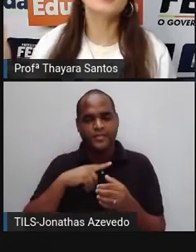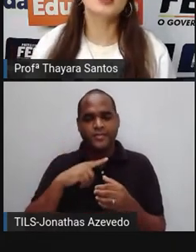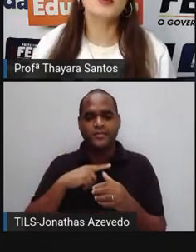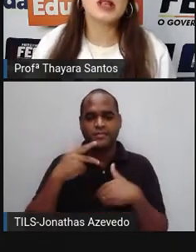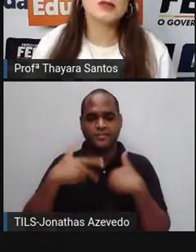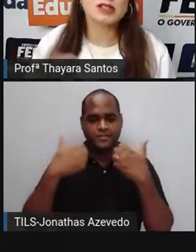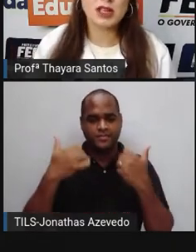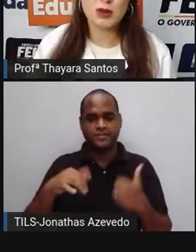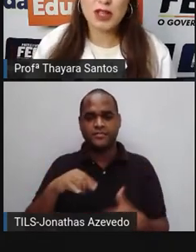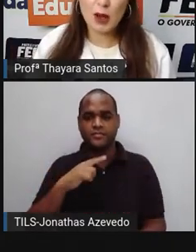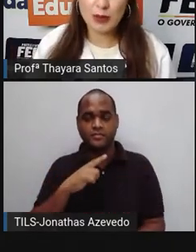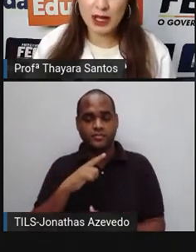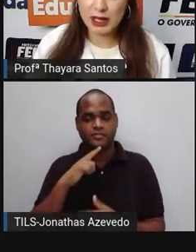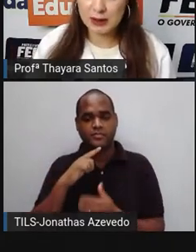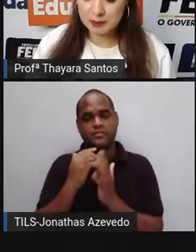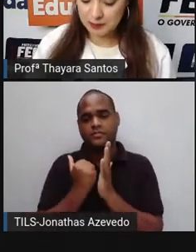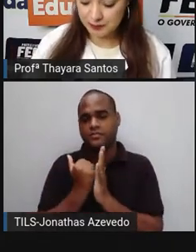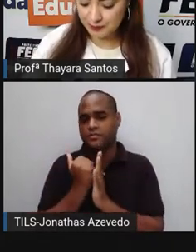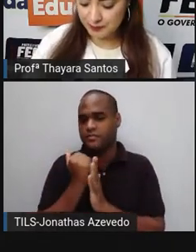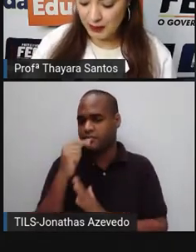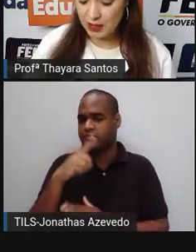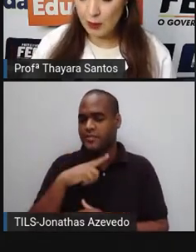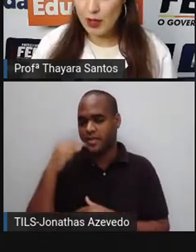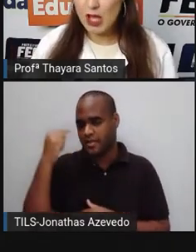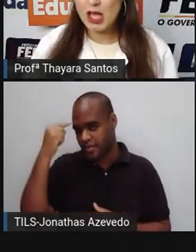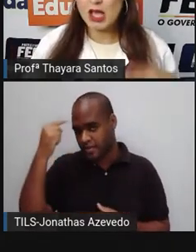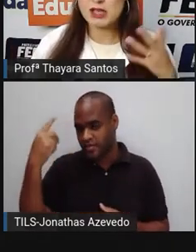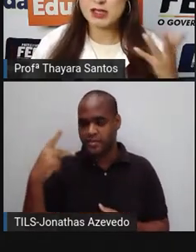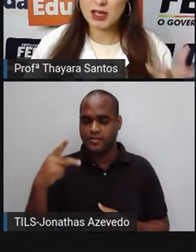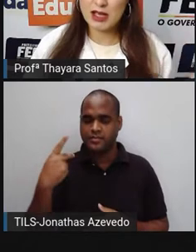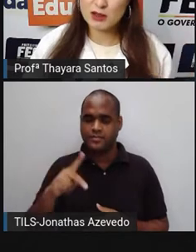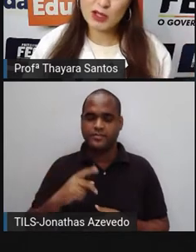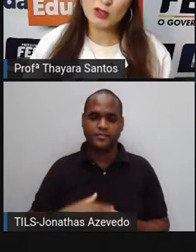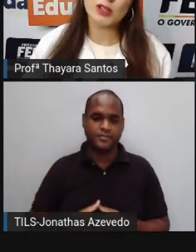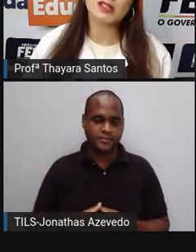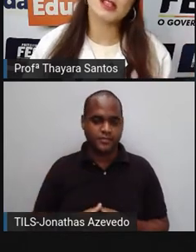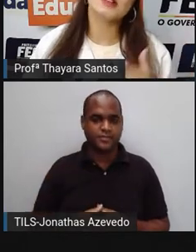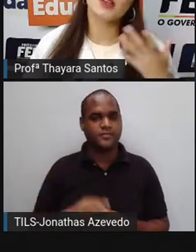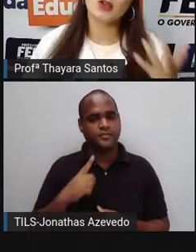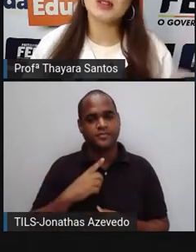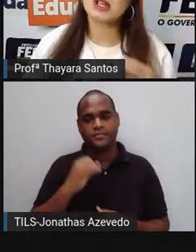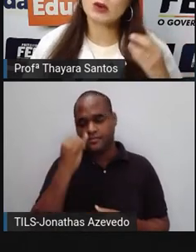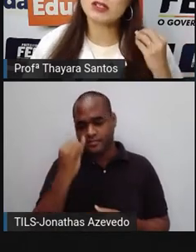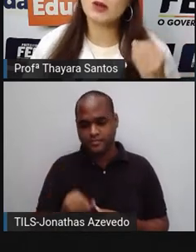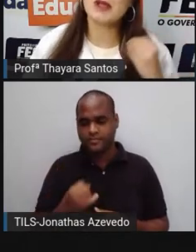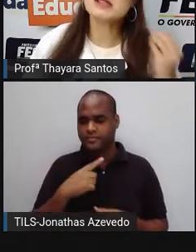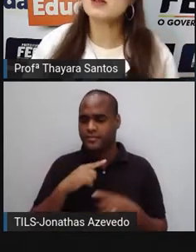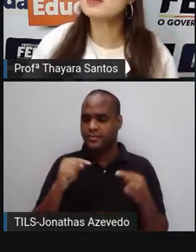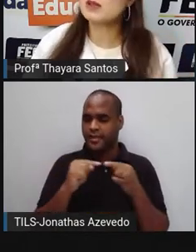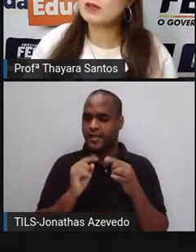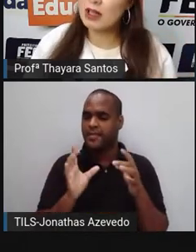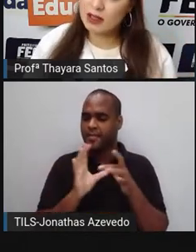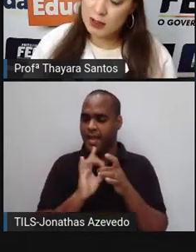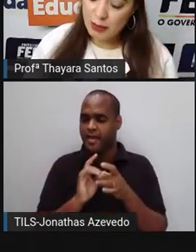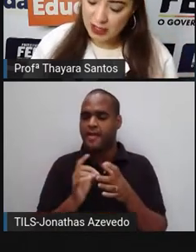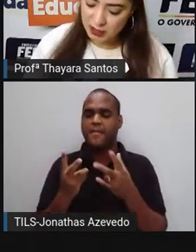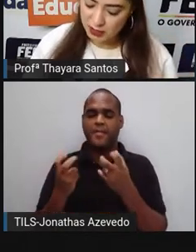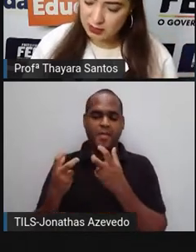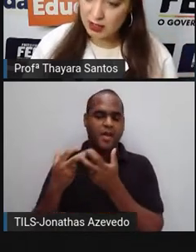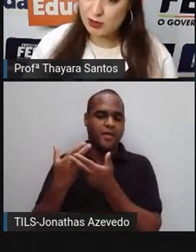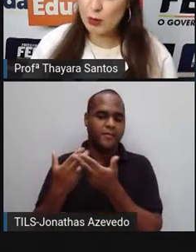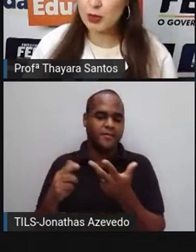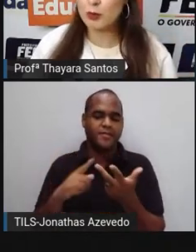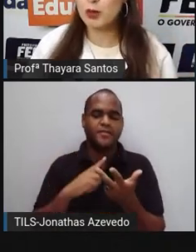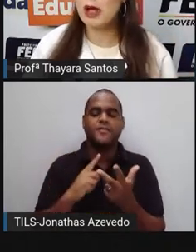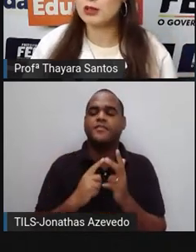acima do peso que seria o ideal para ela. Então, esse caso da anorexia tem a ver com essa coisa da percepção da imagem,